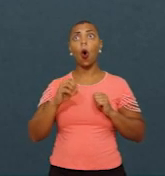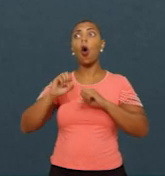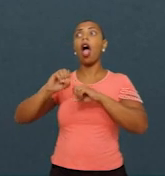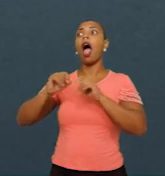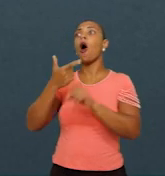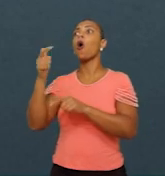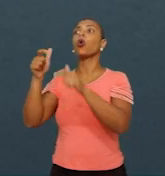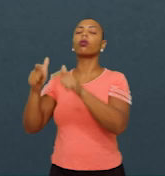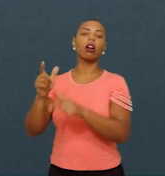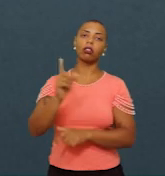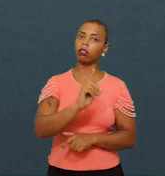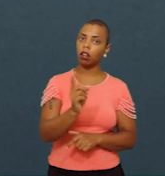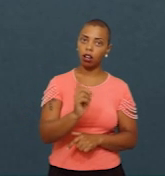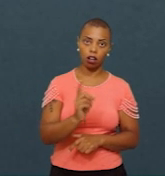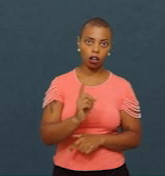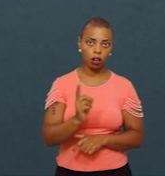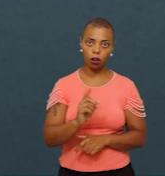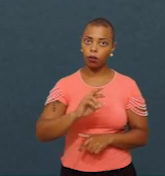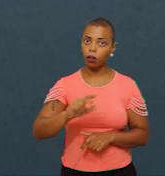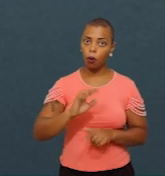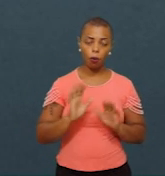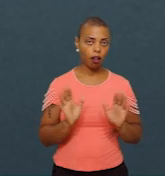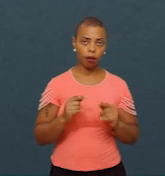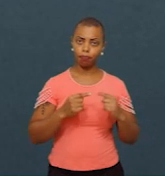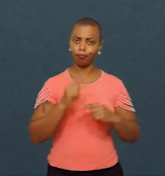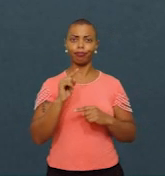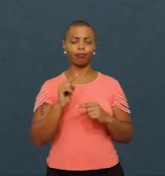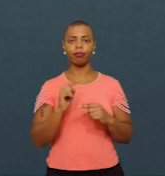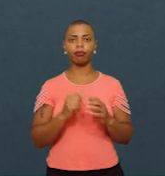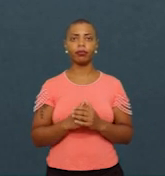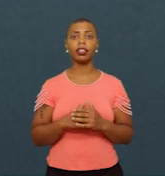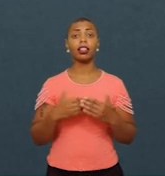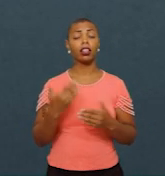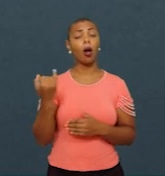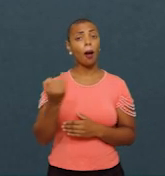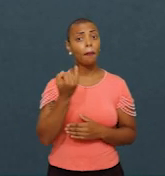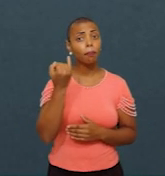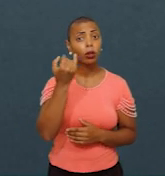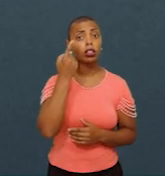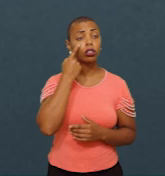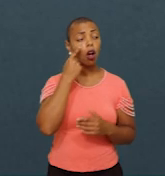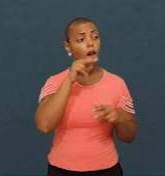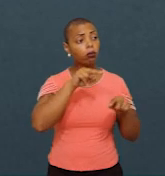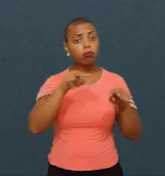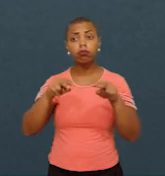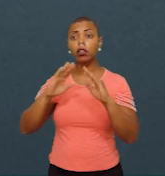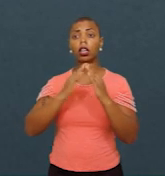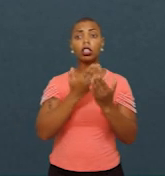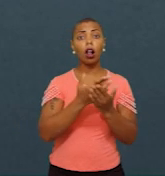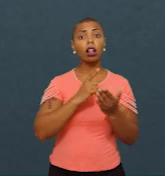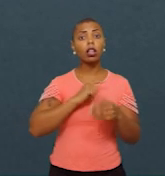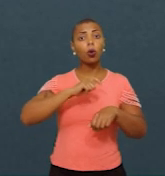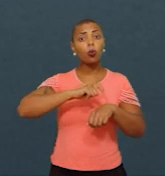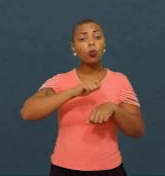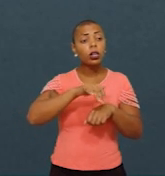não faz sentido. Então, é importante olhar para as escolas, reservar um espaço para